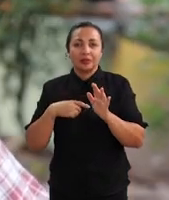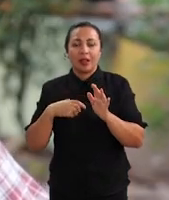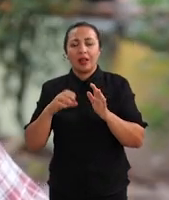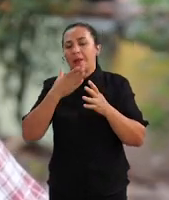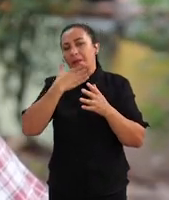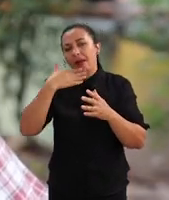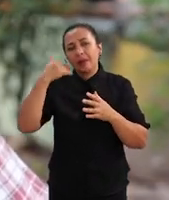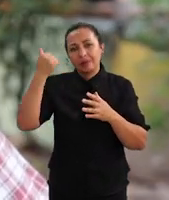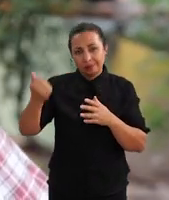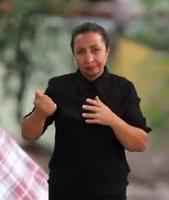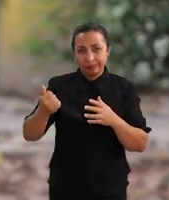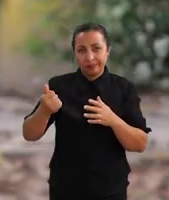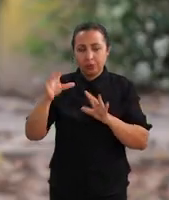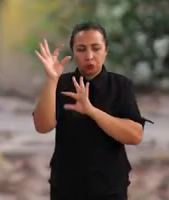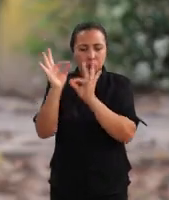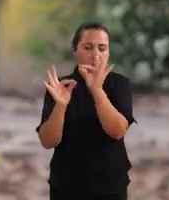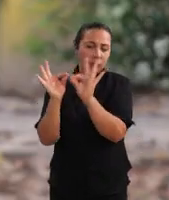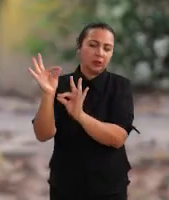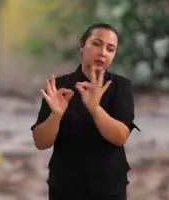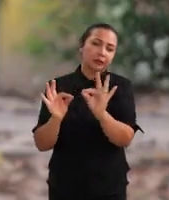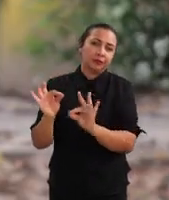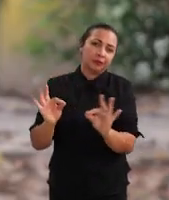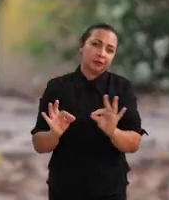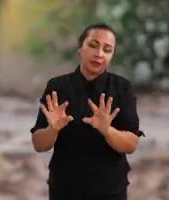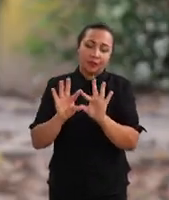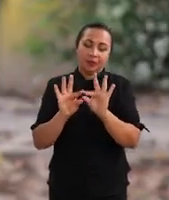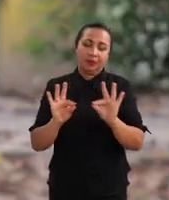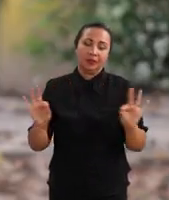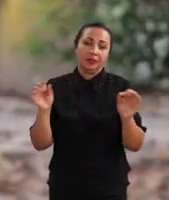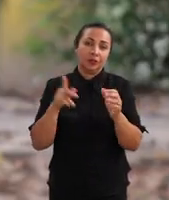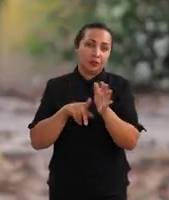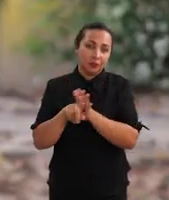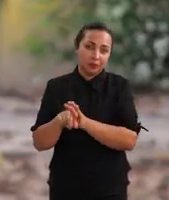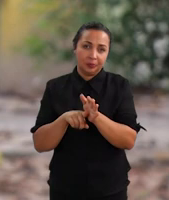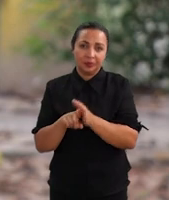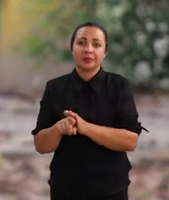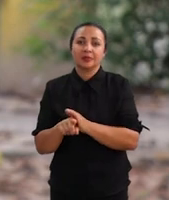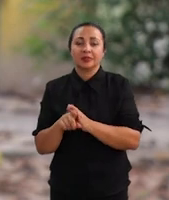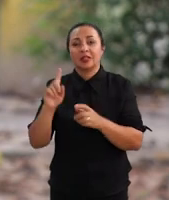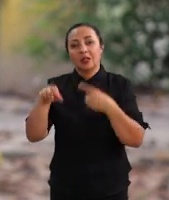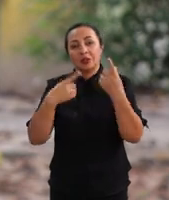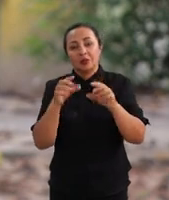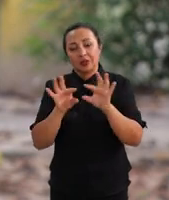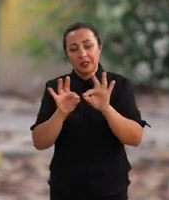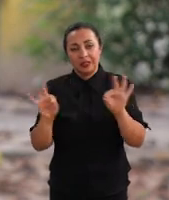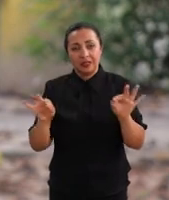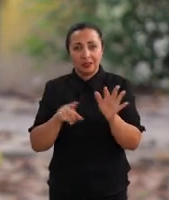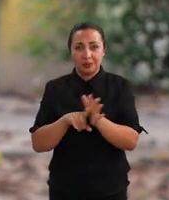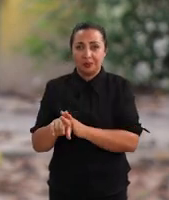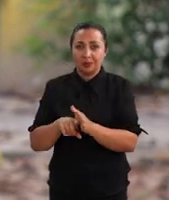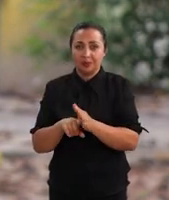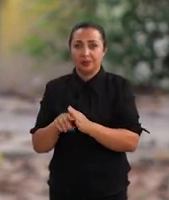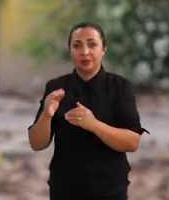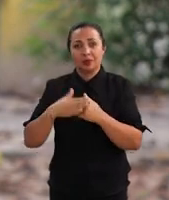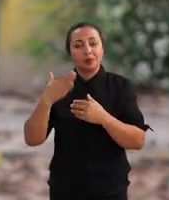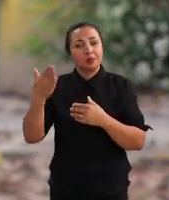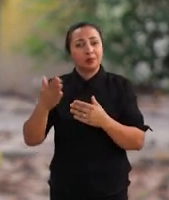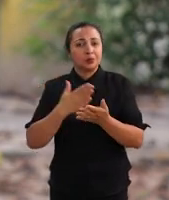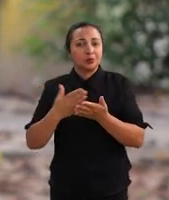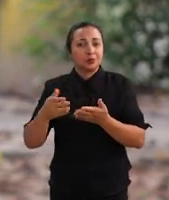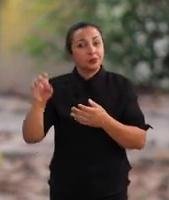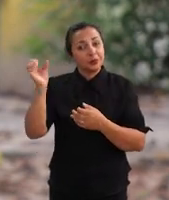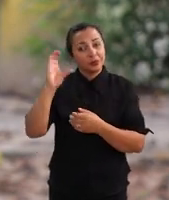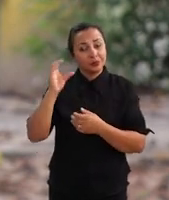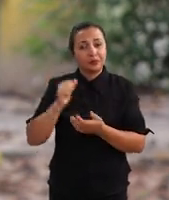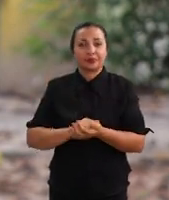ser aperfeiçoado. Então essa é uma linha de pesquisa. A outra linha de pesquisa é o próximo projeto de iniciação científica,